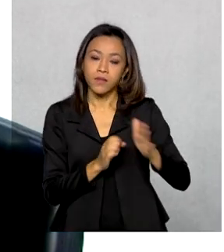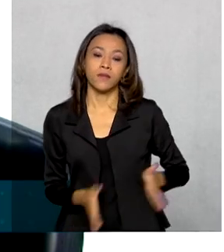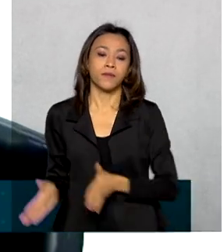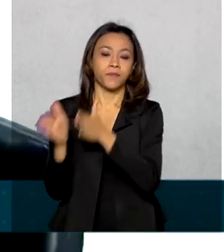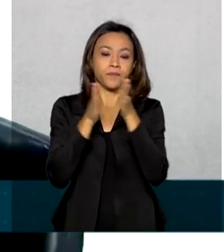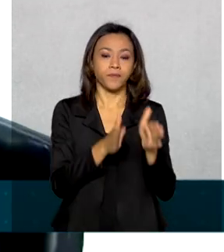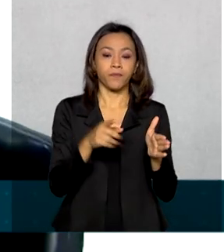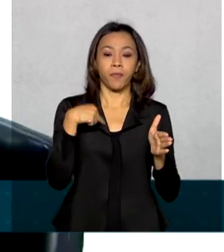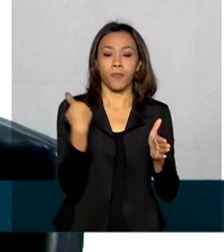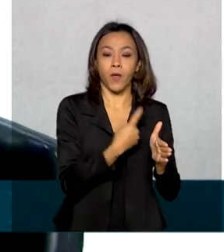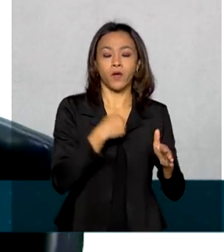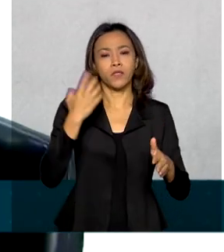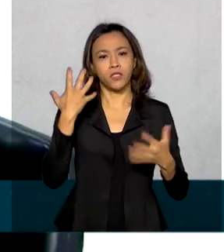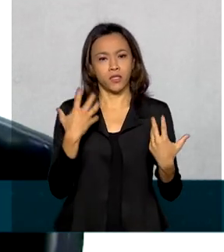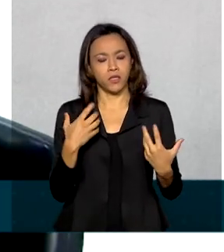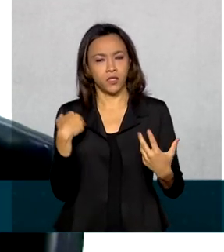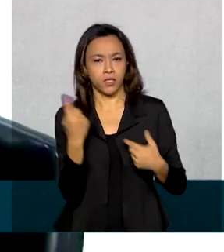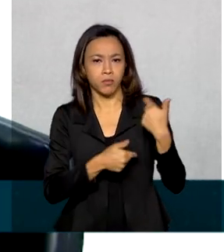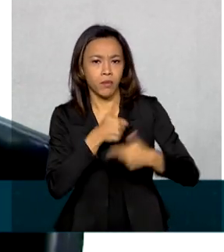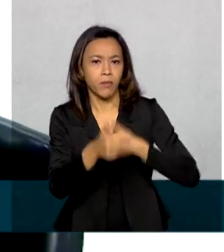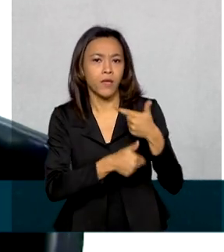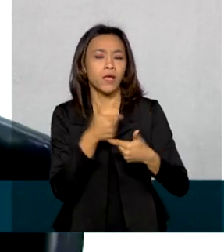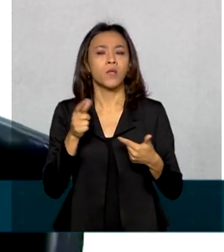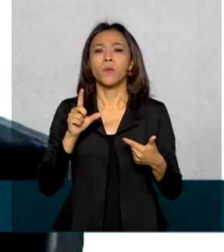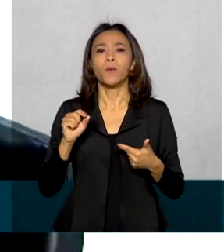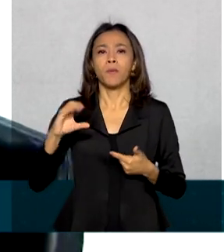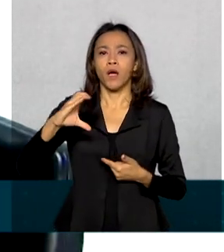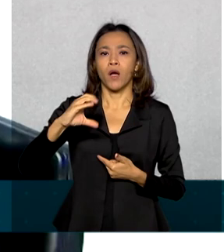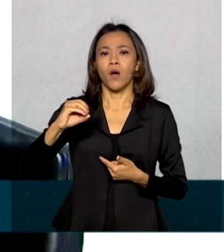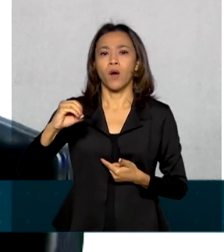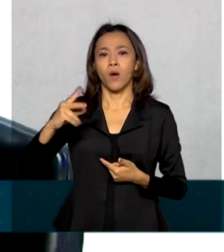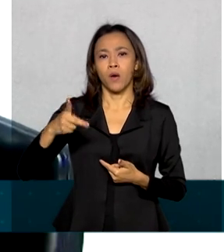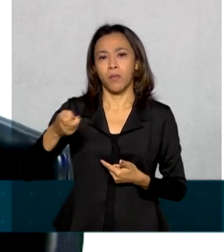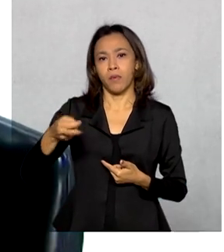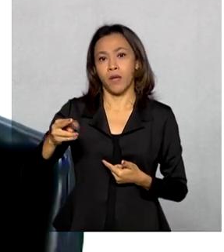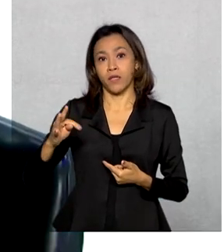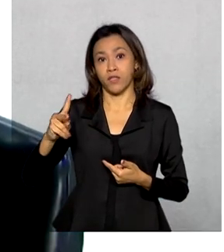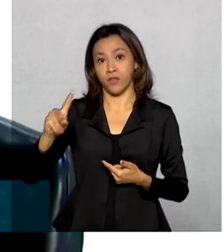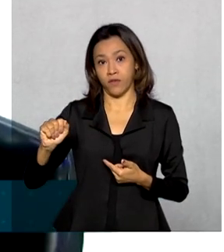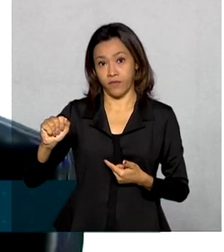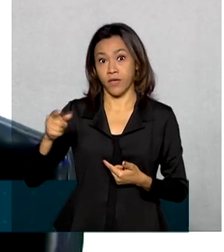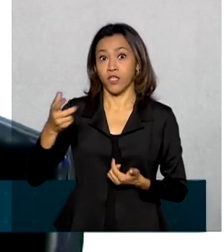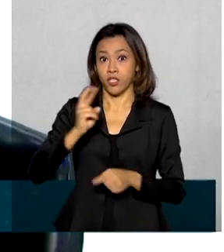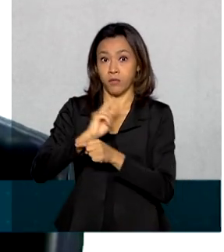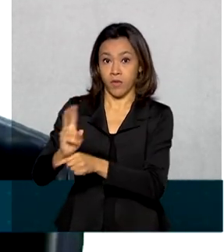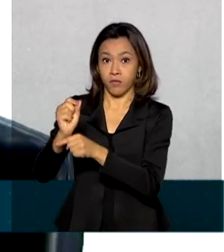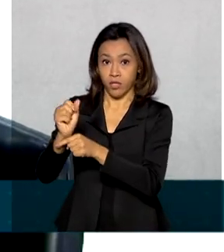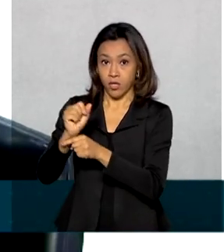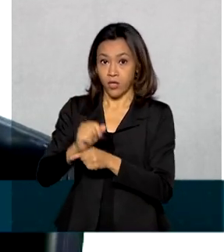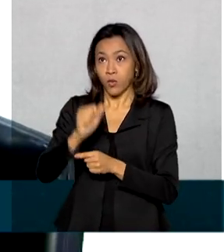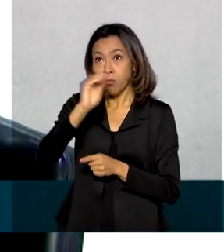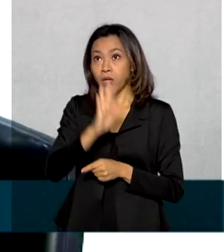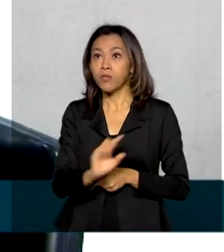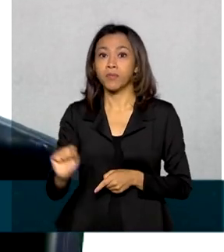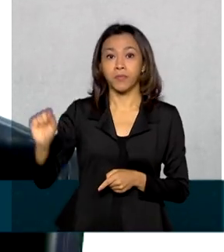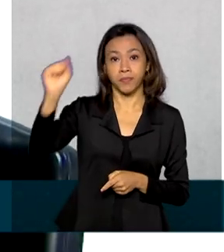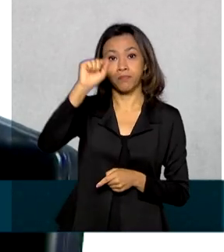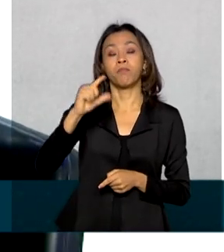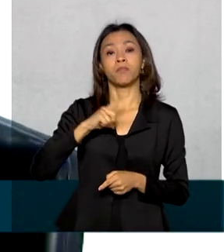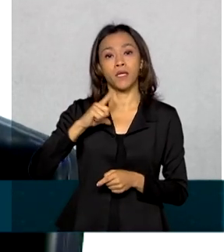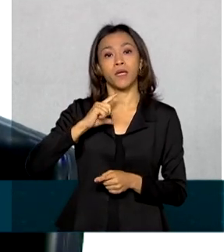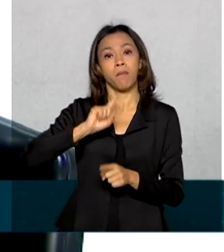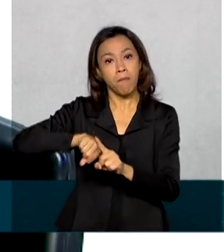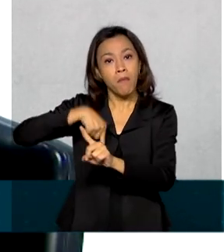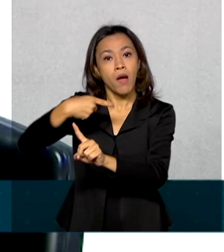Crédito, agora na fase final, para que as cooperativas de crédito no Brasil inteiro consigam dar mais crédito. Estamos trabalhando com o